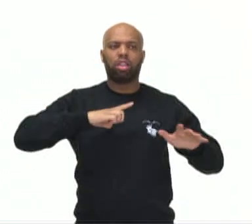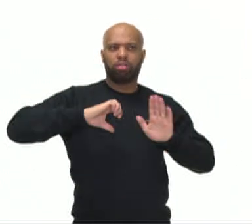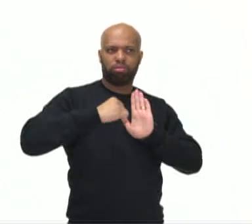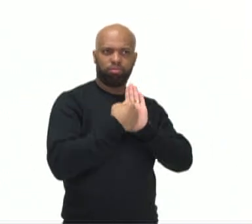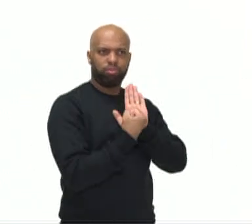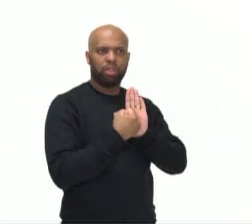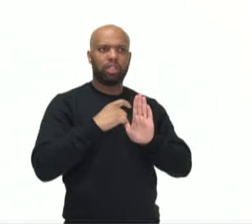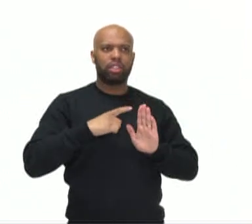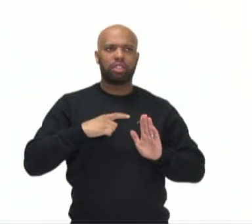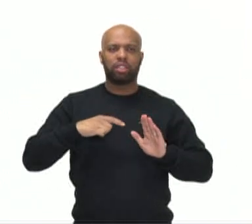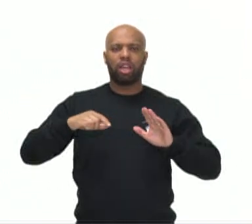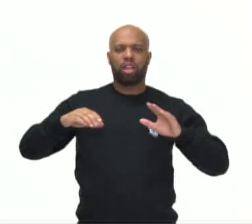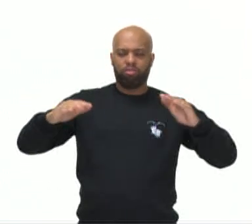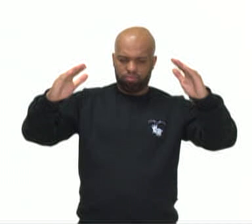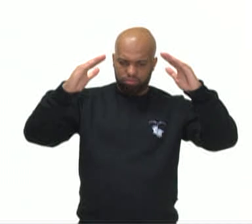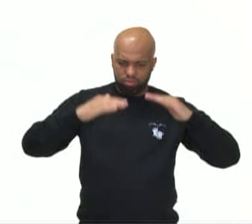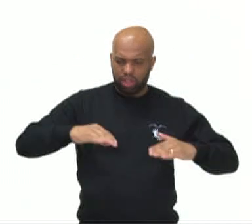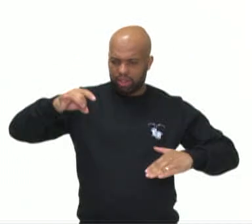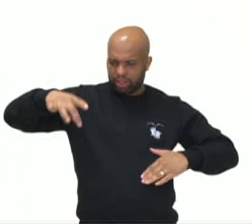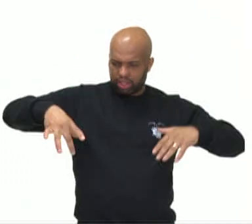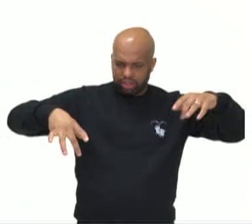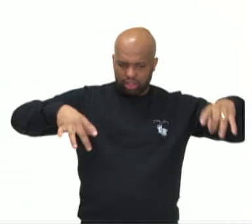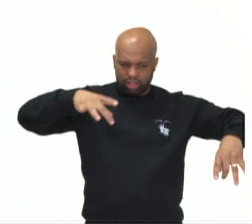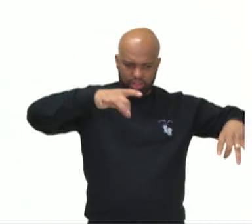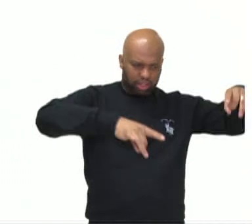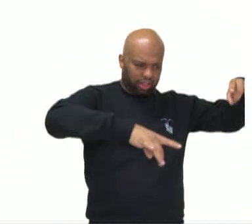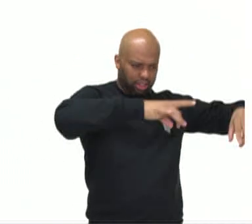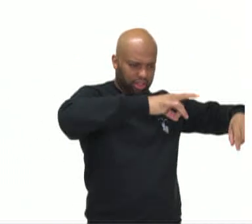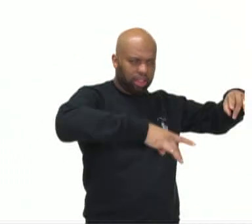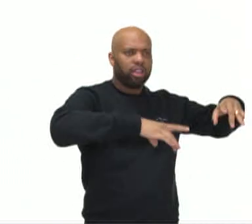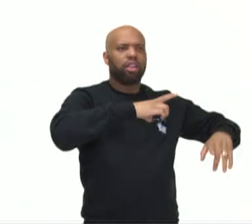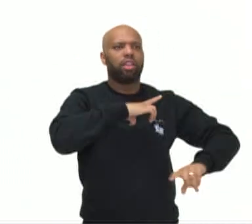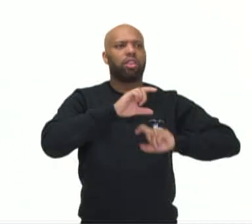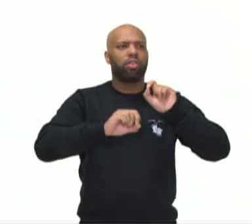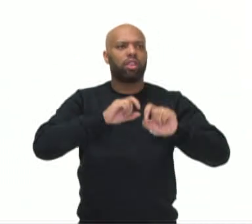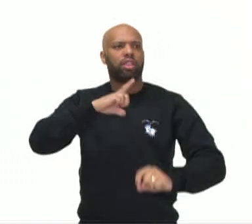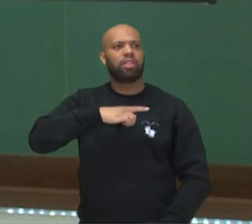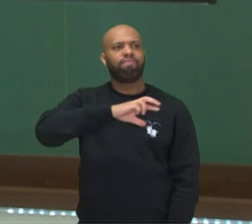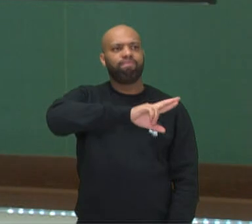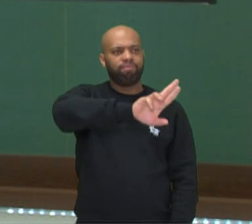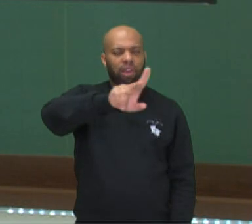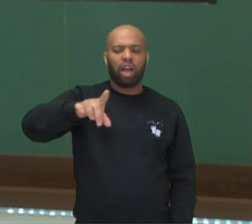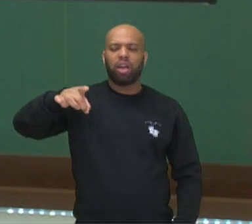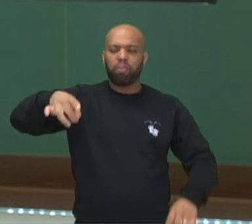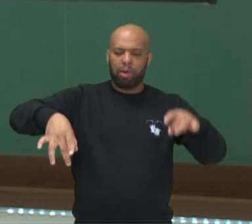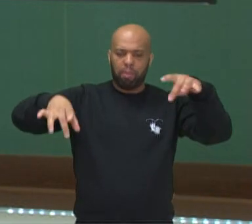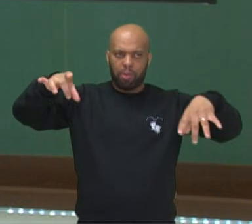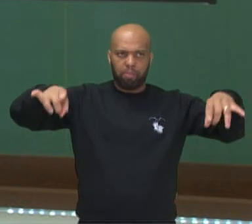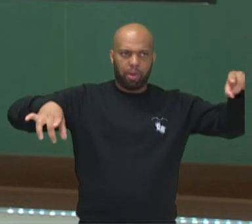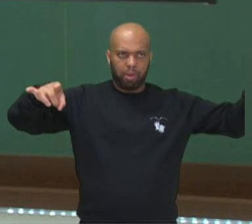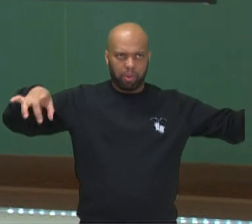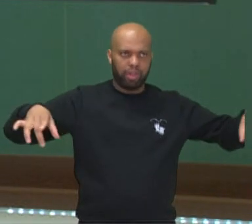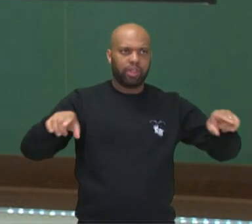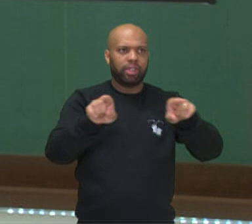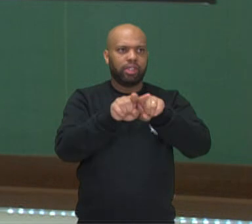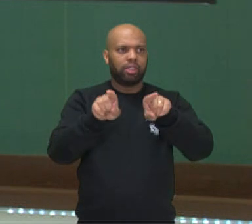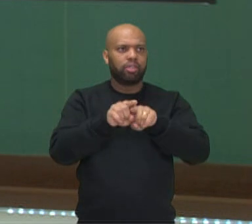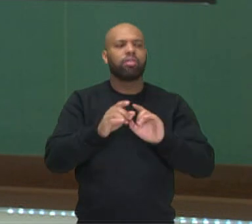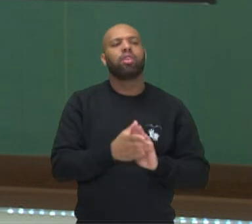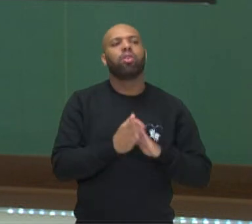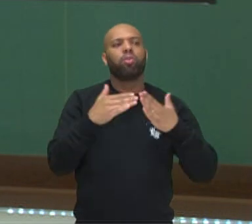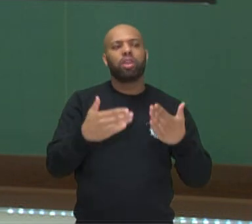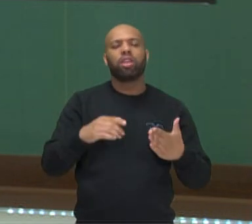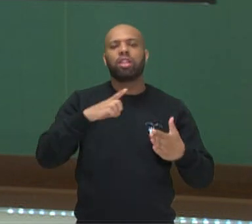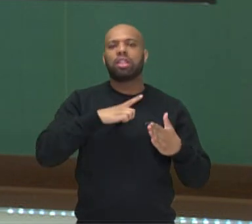fundo desse mar, desenhado ali como plano de fundo nesse outdoor, vários dejetos que foram jogados. Então,